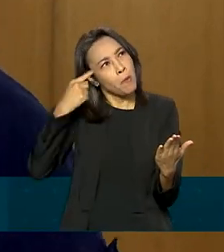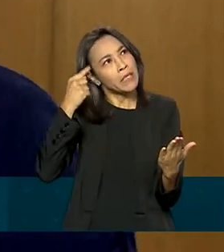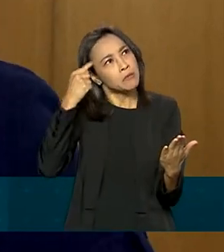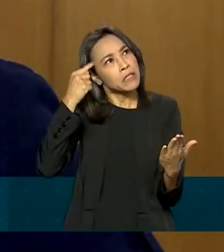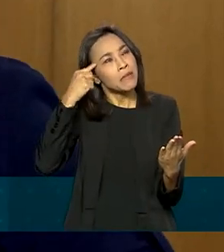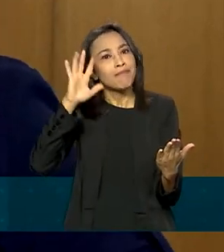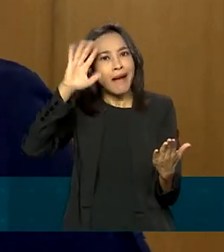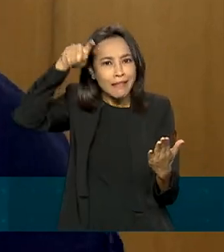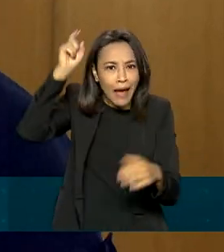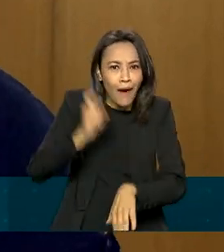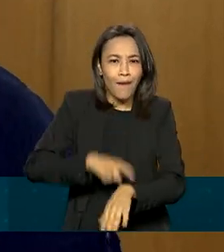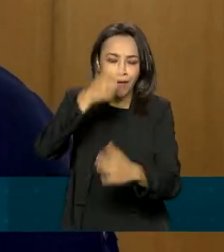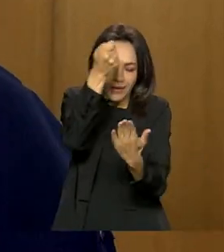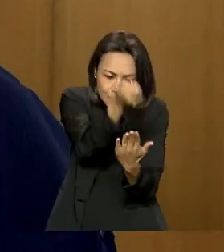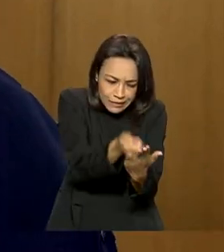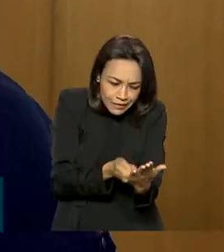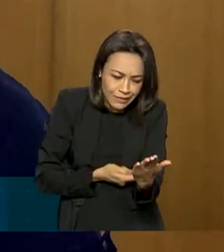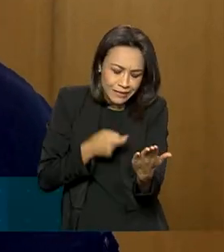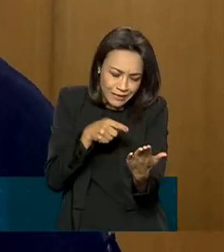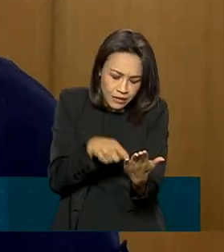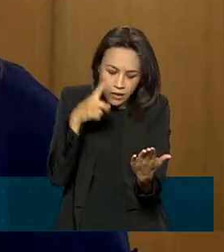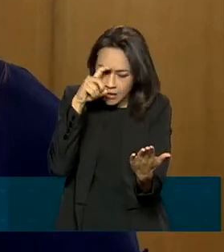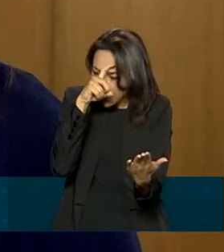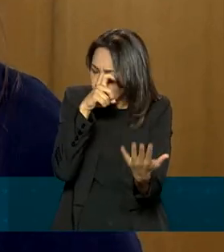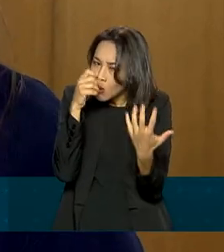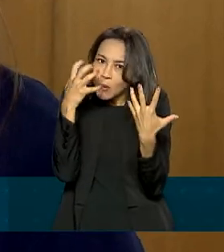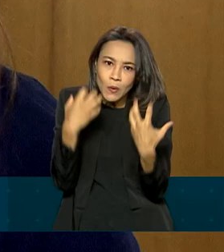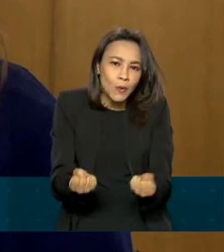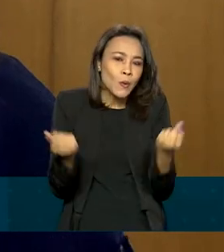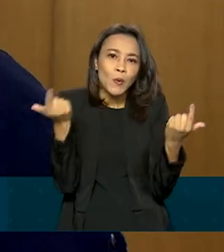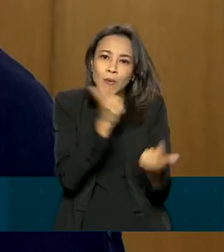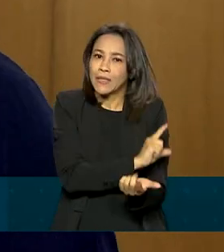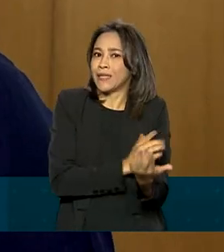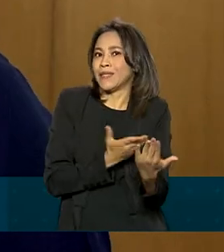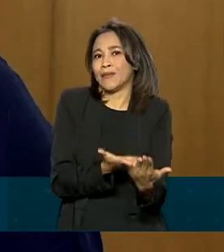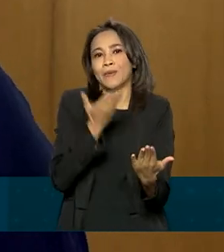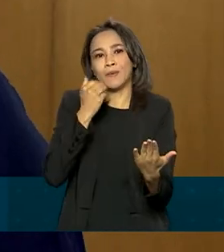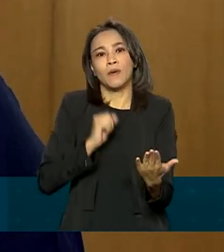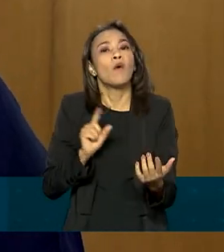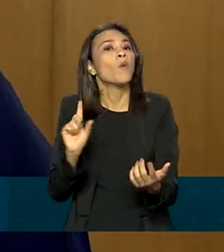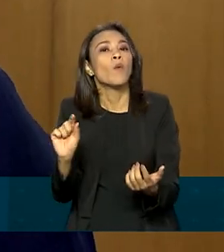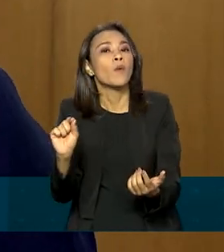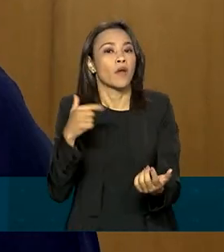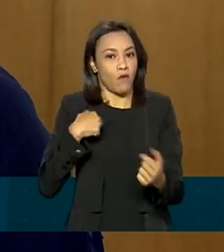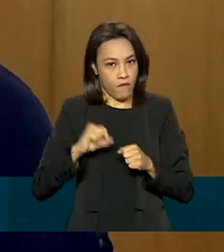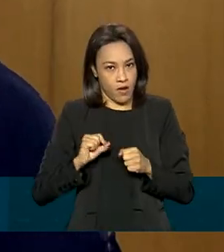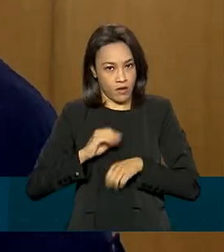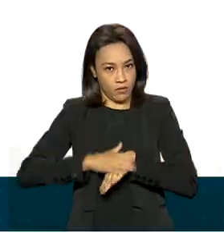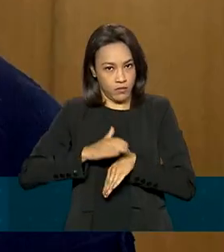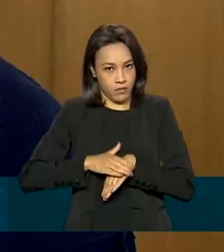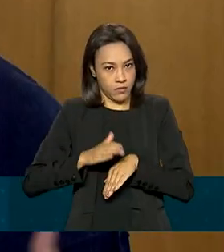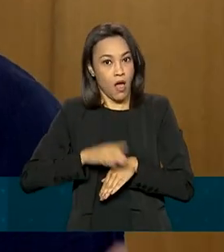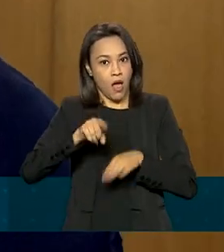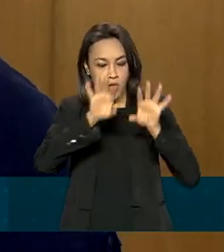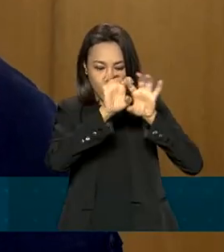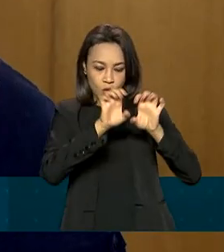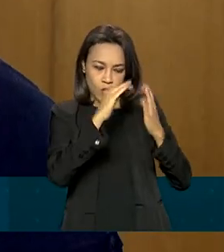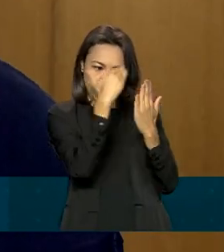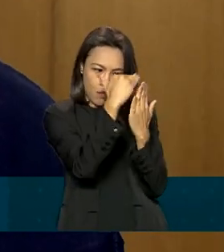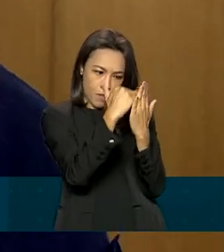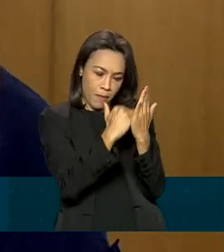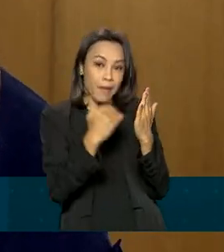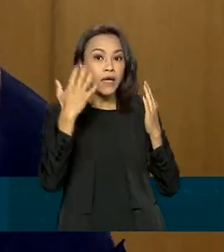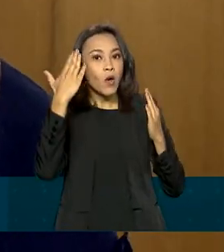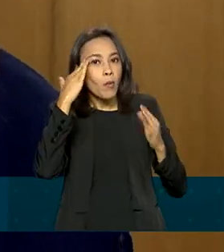pensamento, mas na hora de passar para a redação eu não consigo me expressar. Então, o que eu trabalho? Eu trabalho a estrutura. Uma vez que o aluno